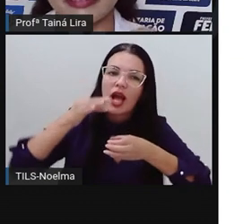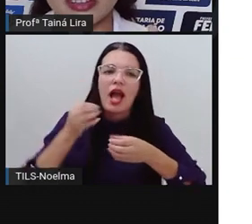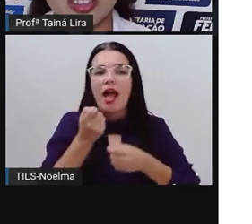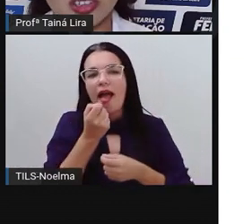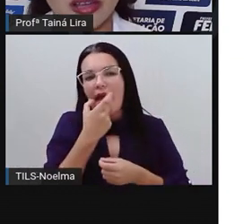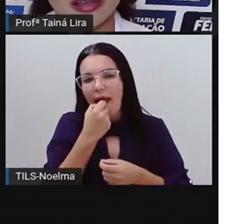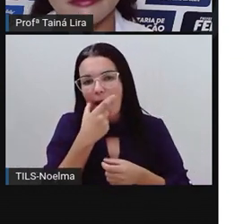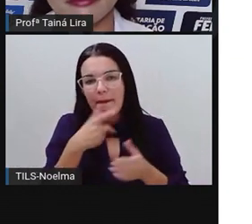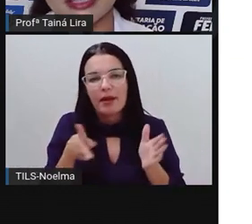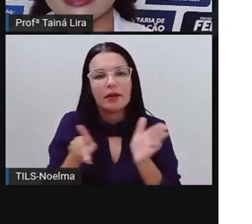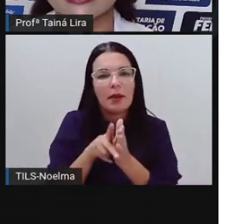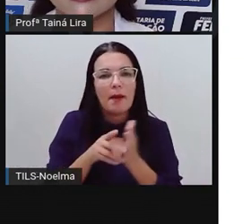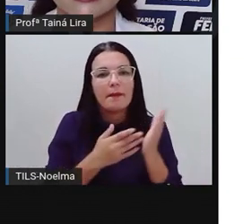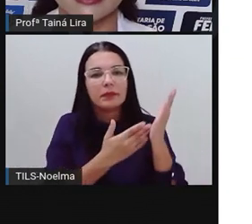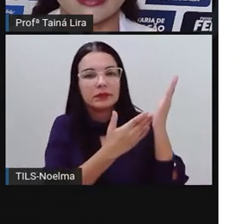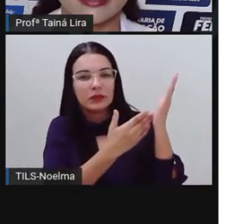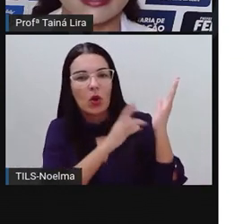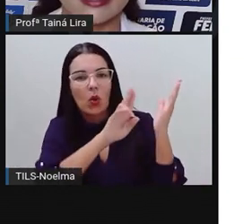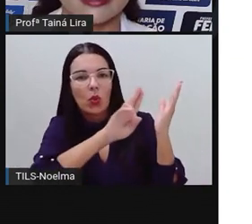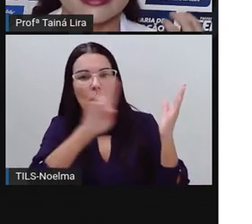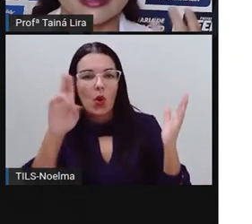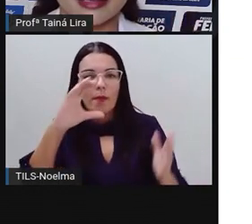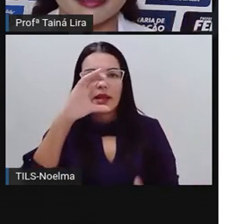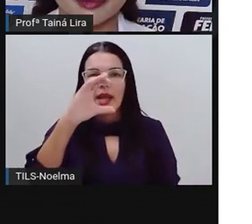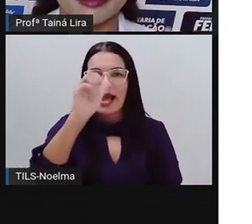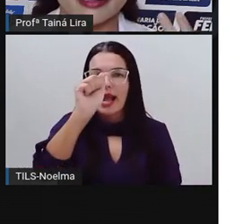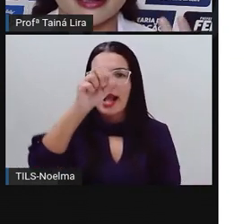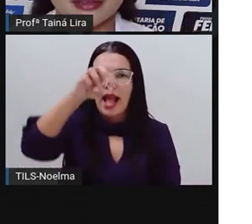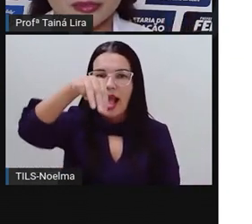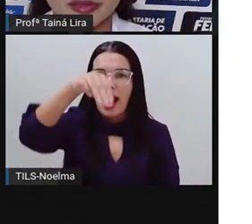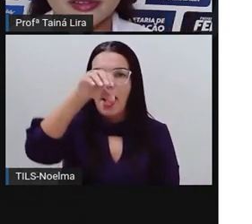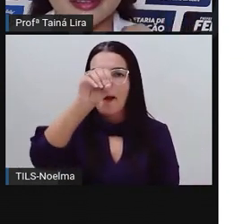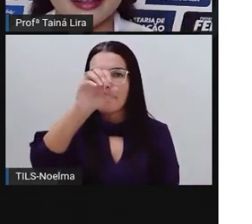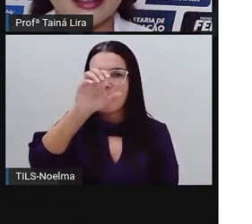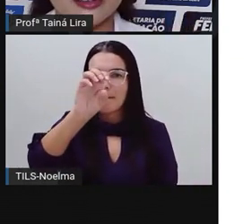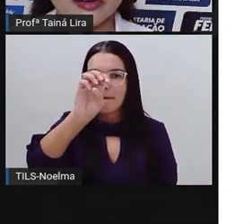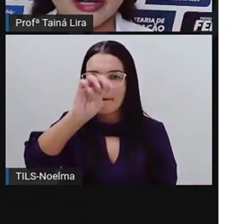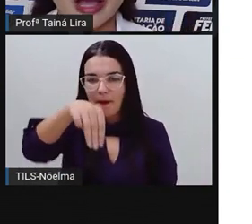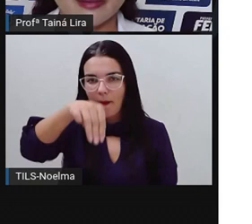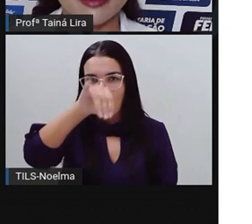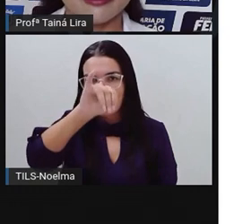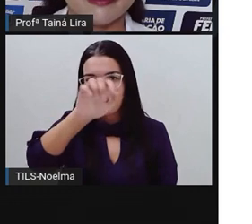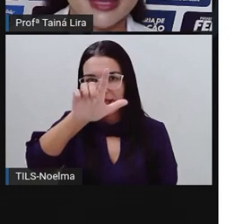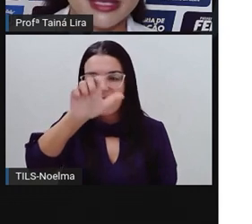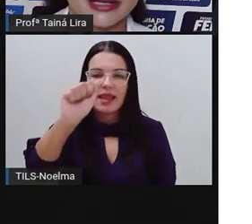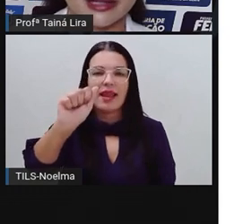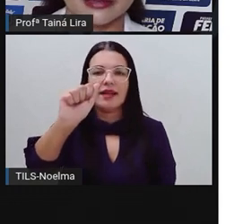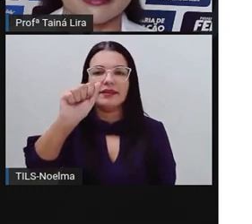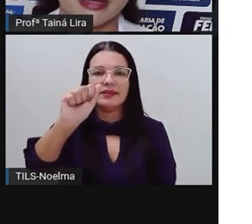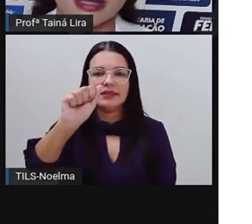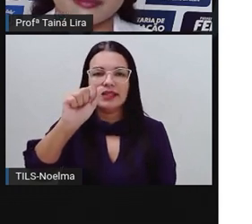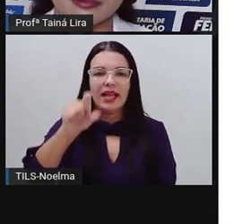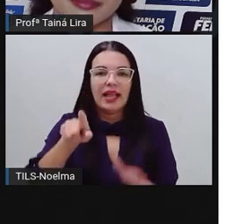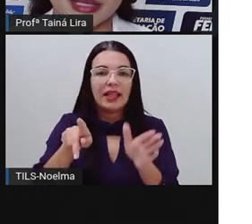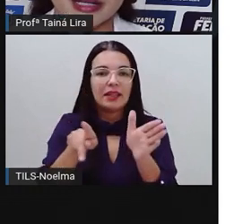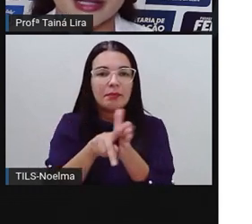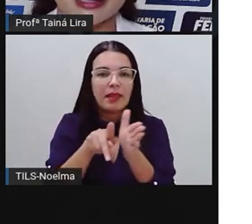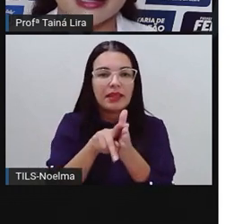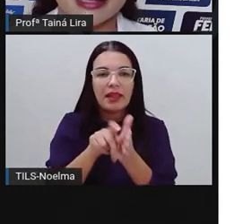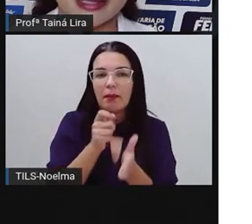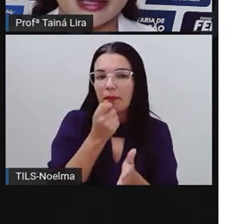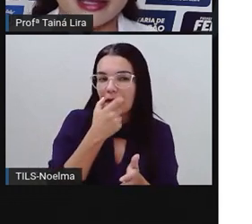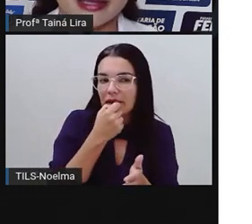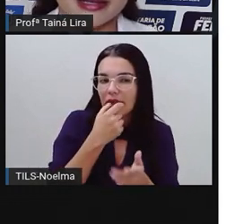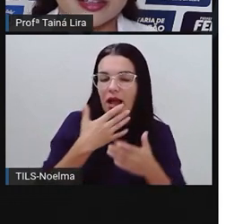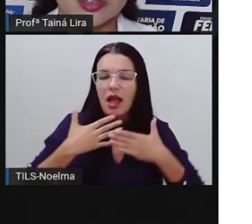para fazer chá, enfim. Ela tem aí propriedades medicinais, ó, camomila. Então, a camomila,